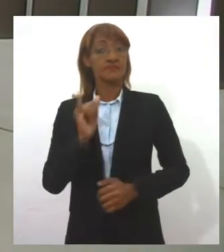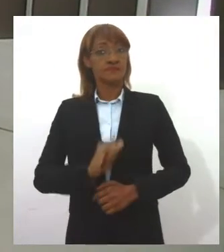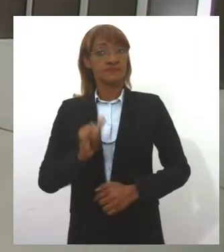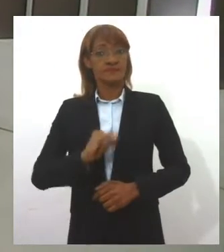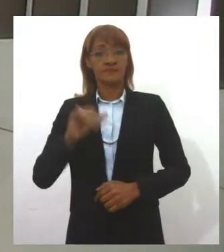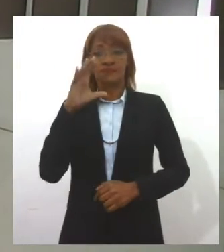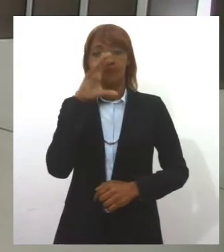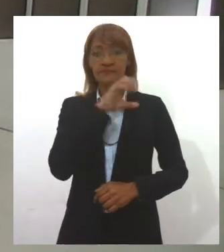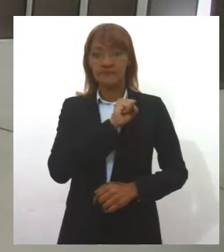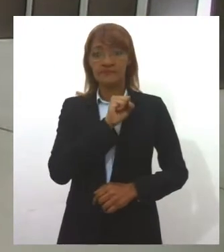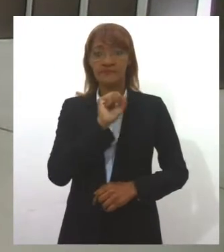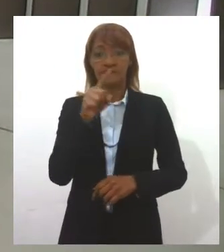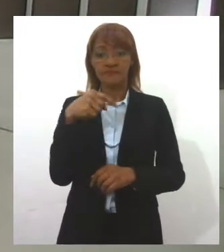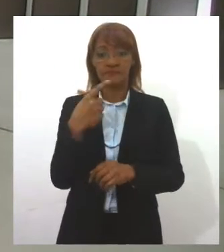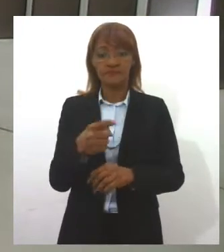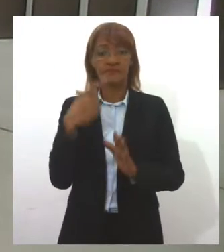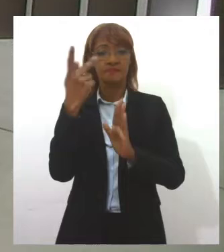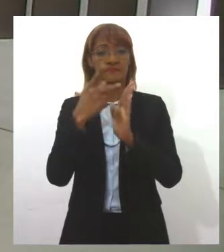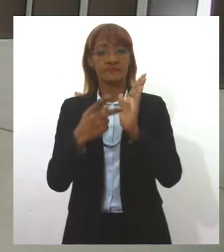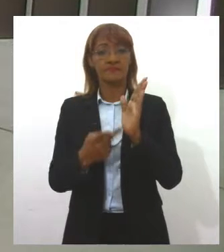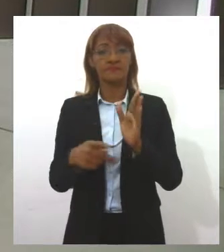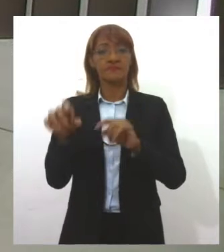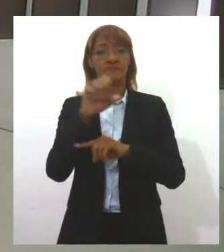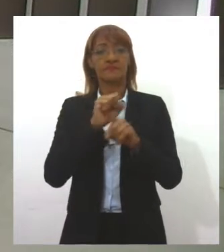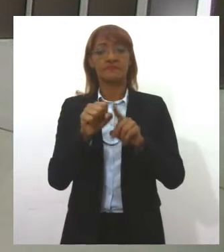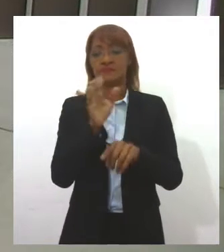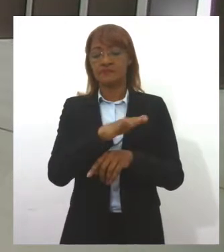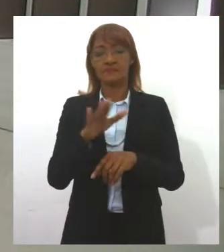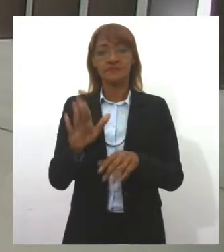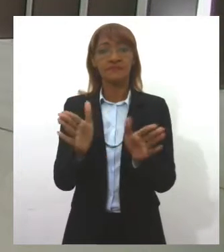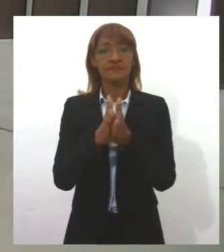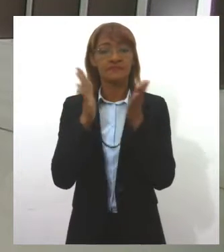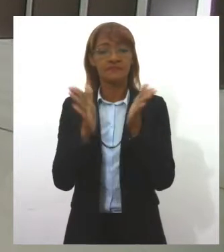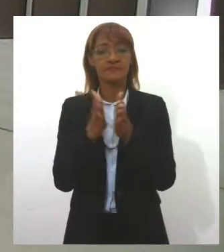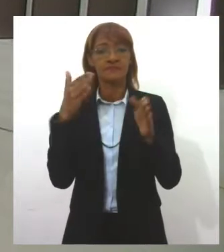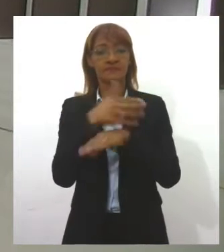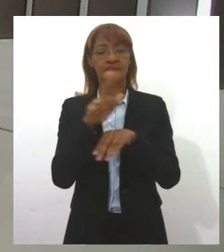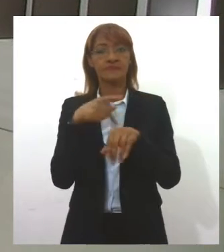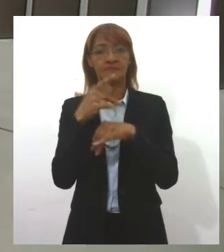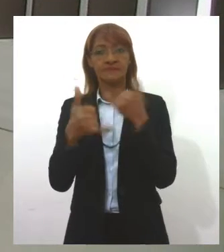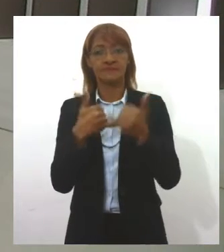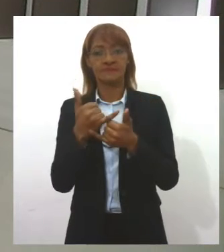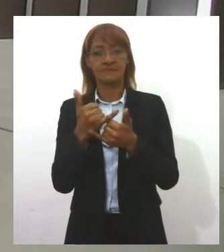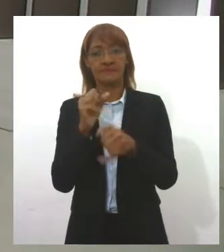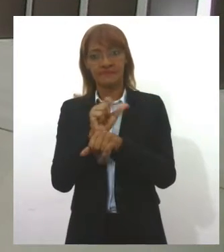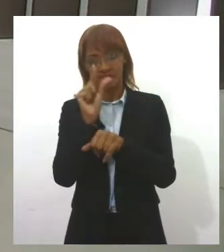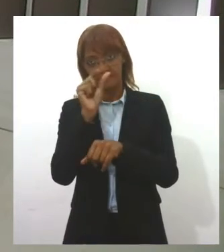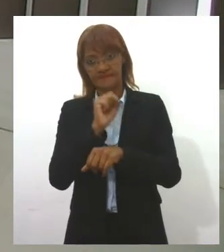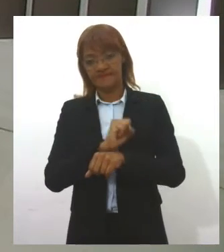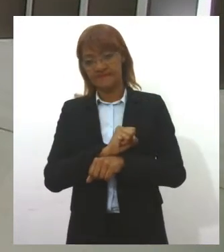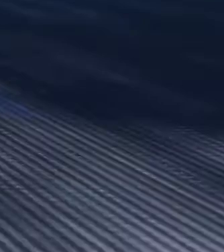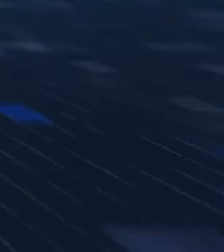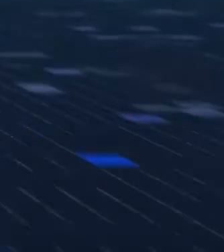intervalo e a seguir, Projeto Social leva crianças carentes a parque de diversão. Voltamos já!